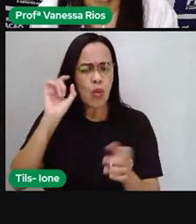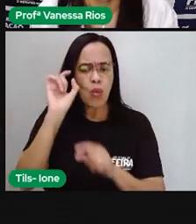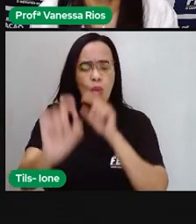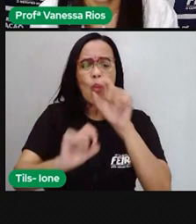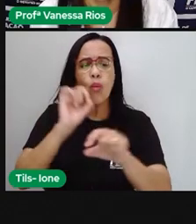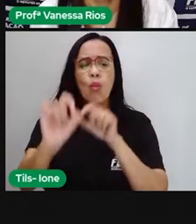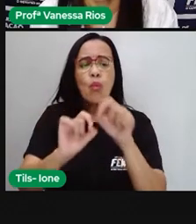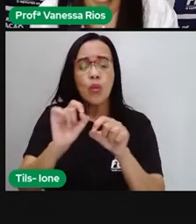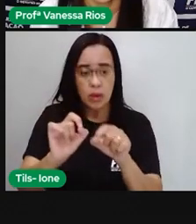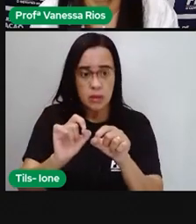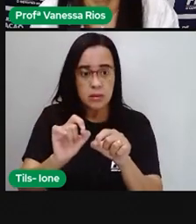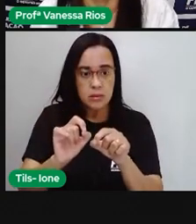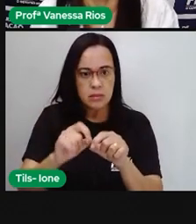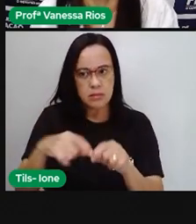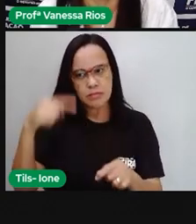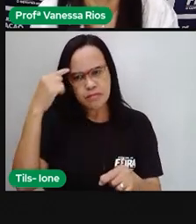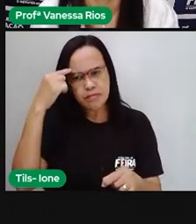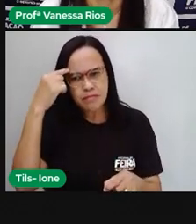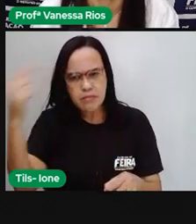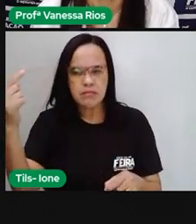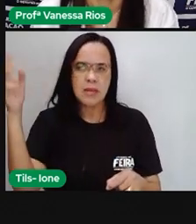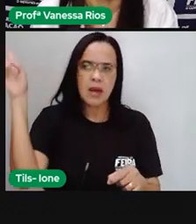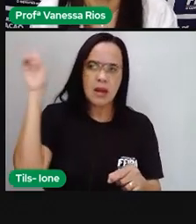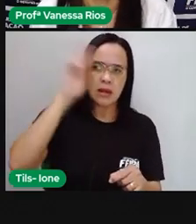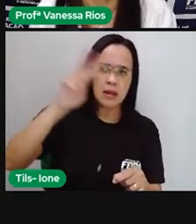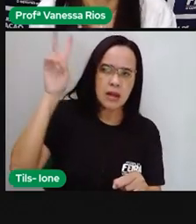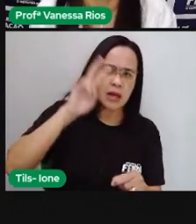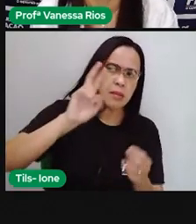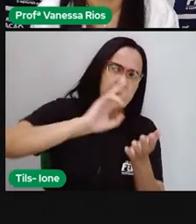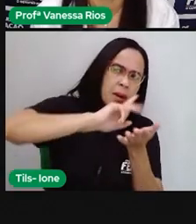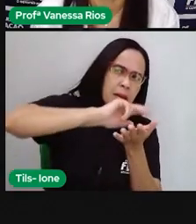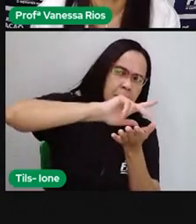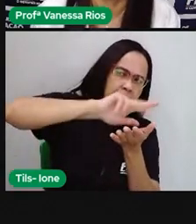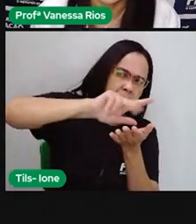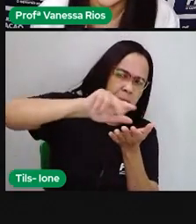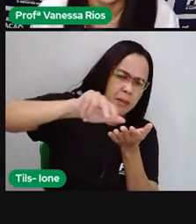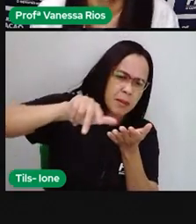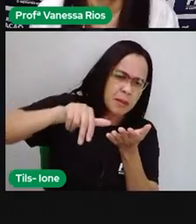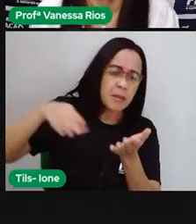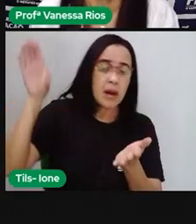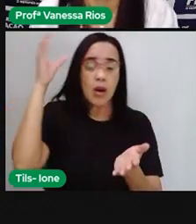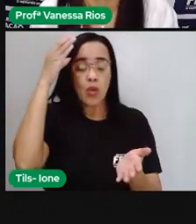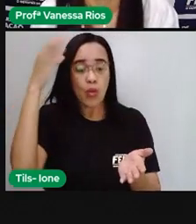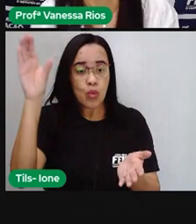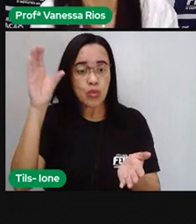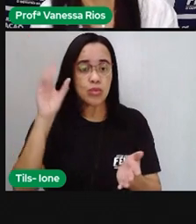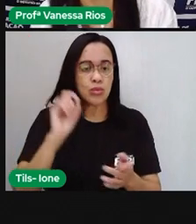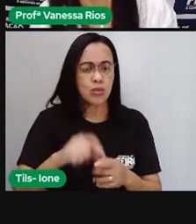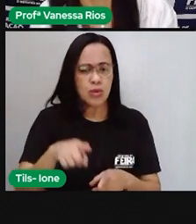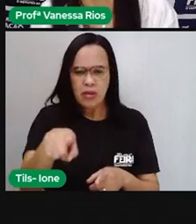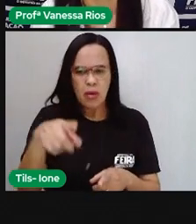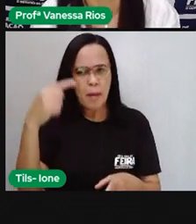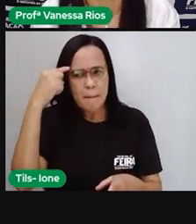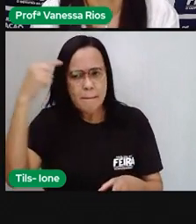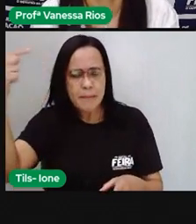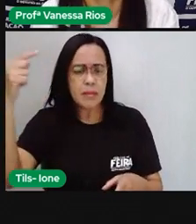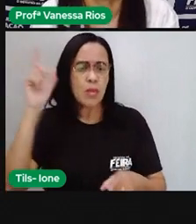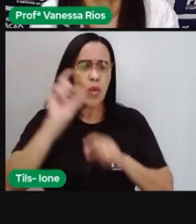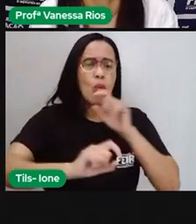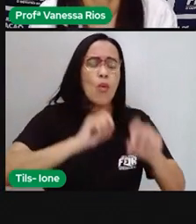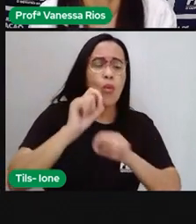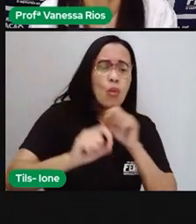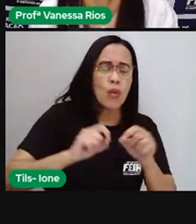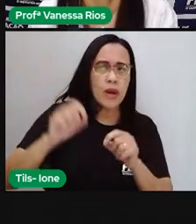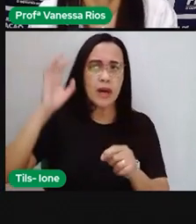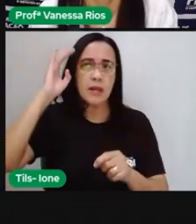E aí, pensam o quê? Quando a gente lembra em diversidade, quando a gente fala em cultura, o é que vocês pensam e imaginam